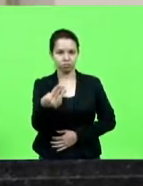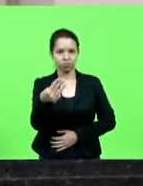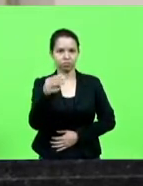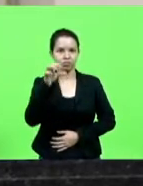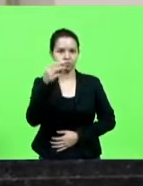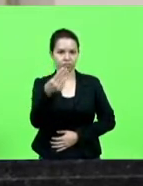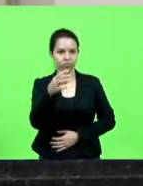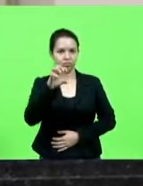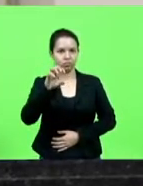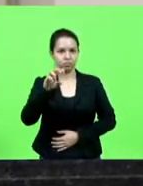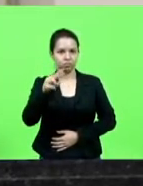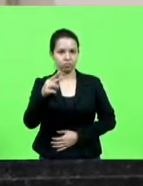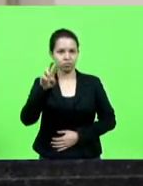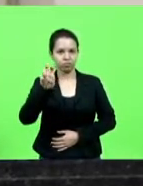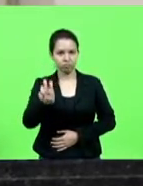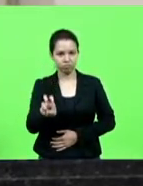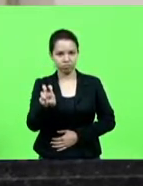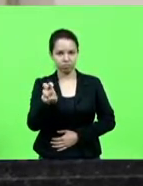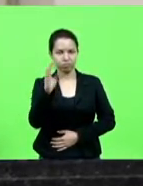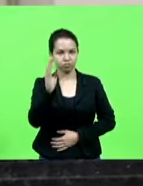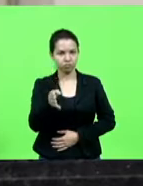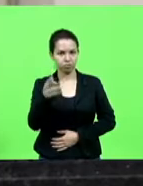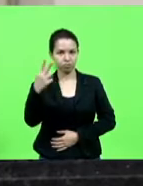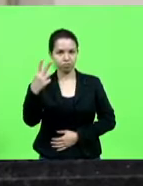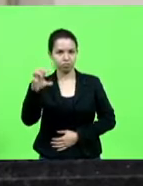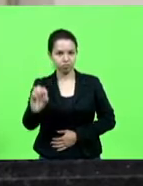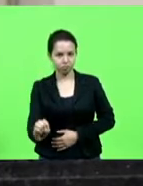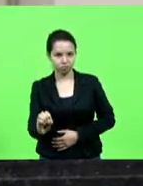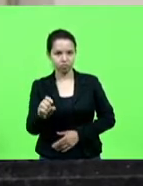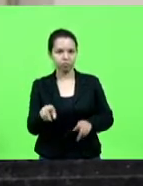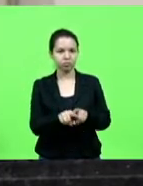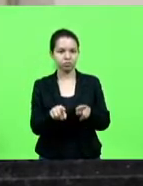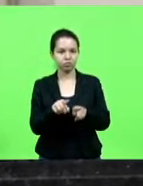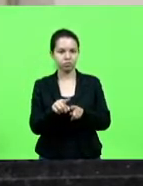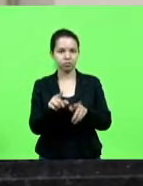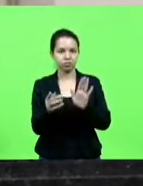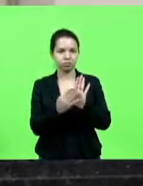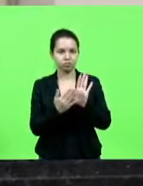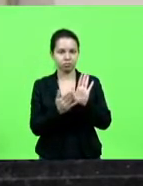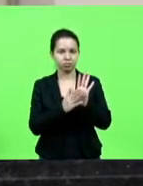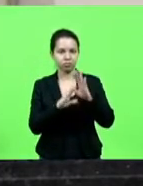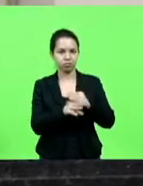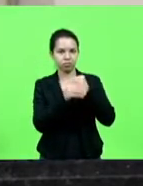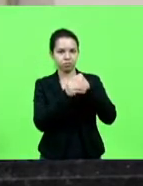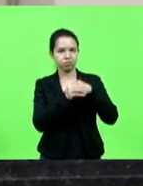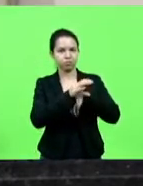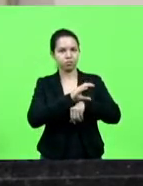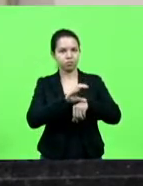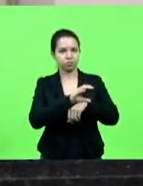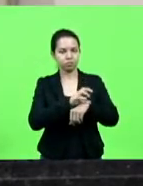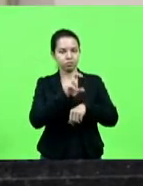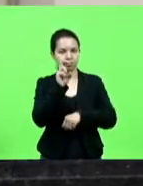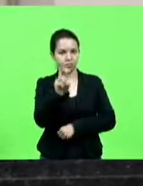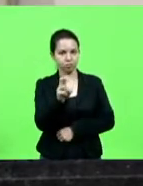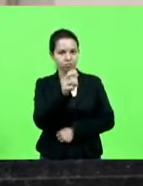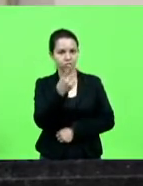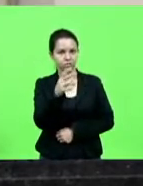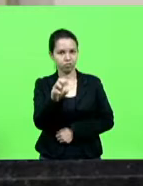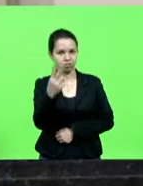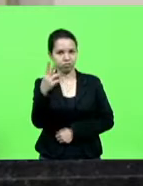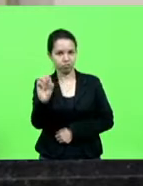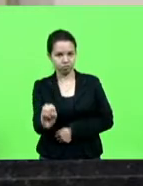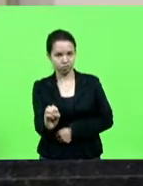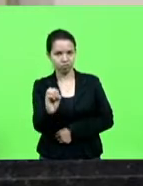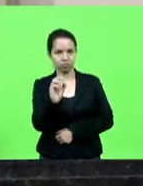325, barra 2020, e a proposta de emenda à Constituição número 5 de 2020, foi aprovado em